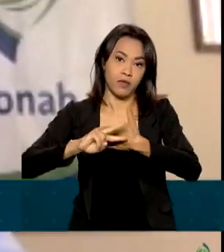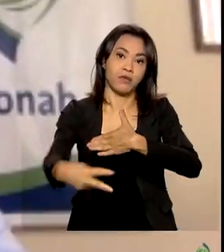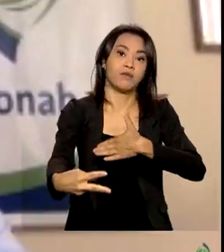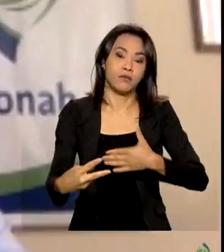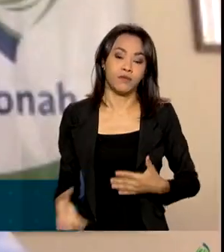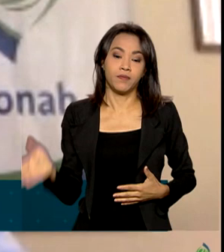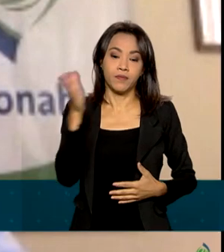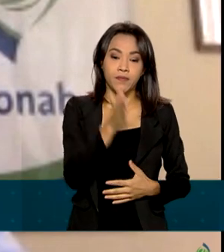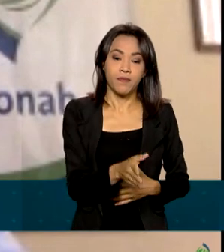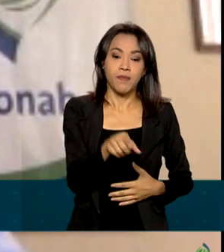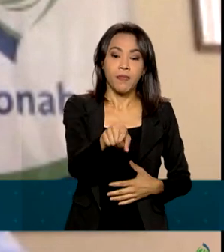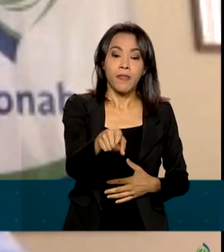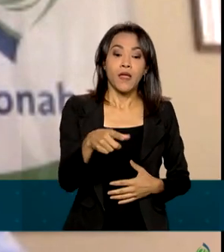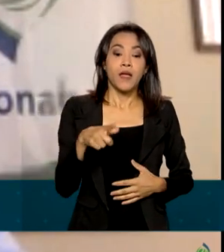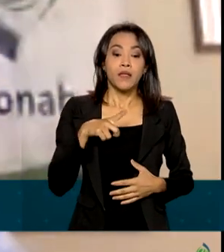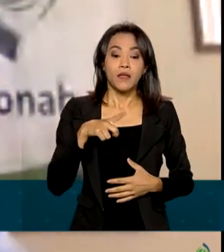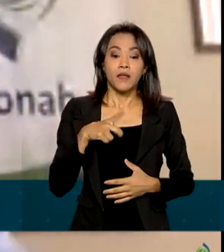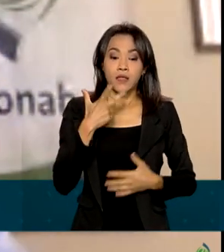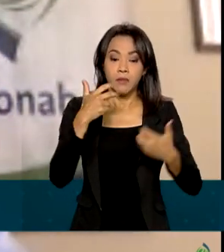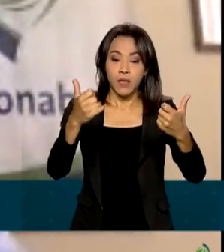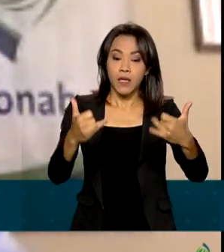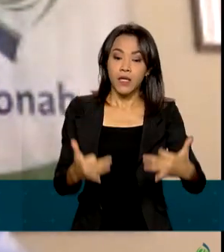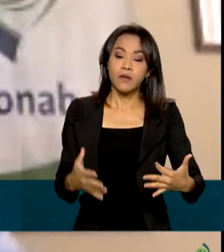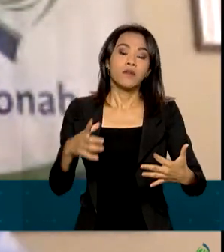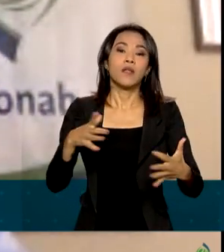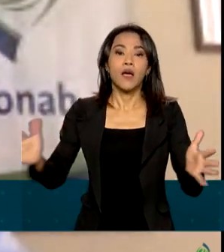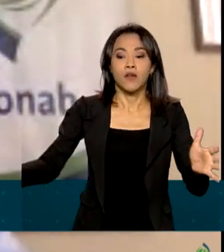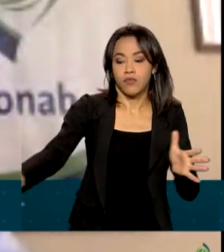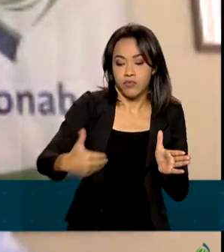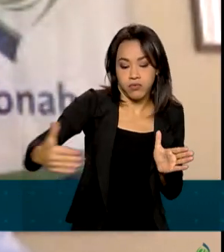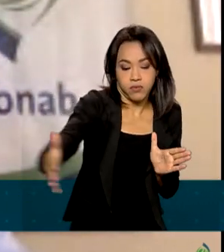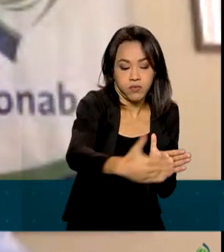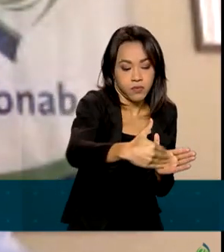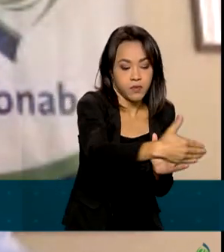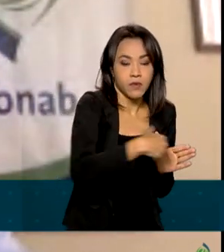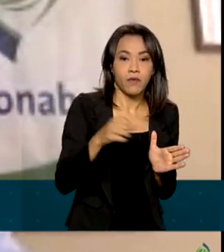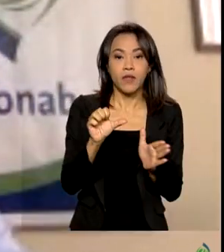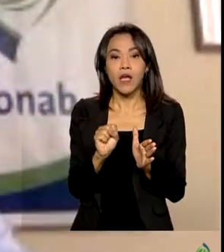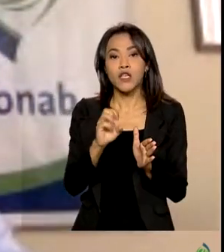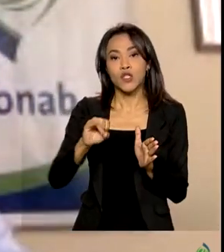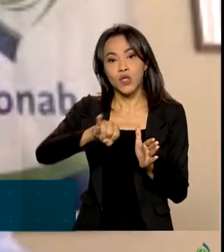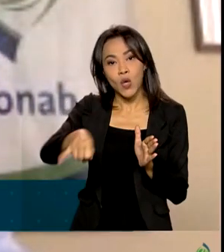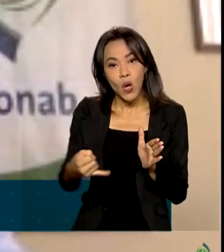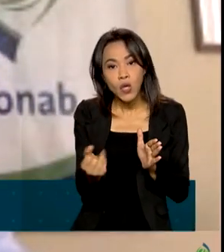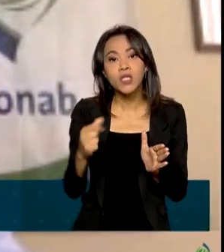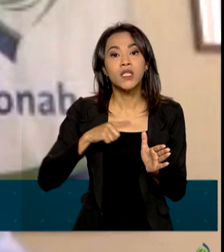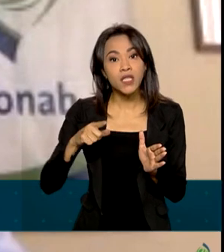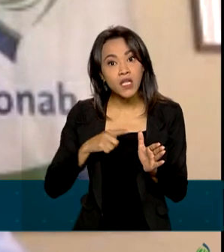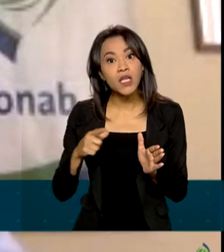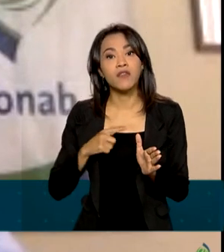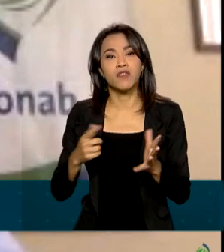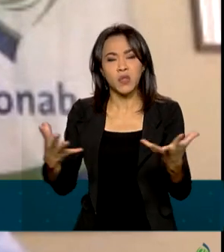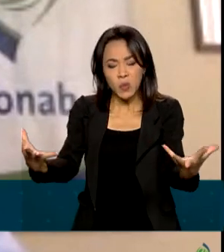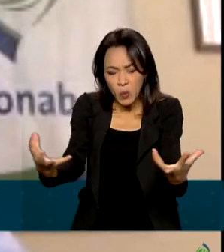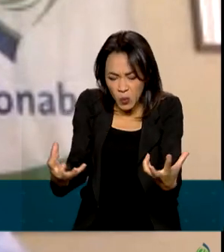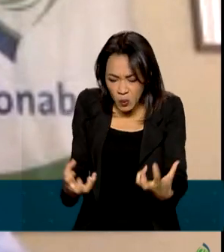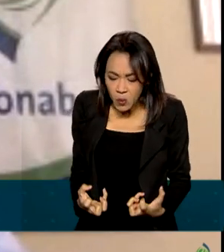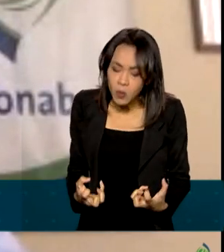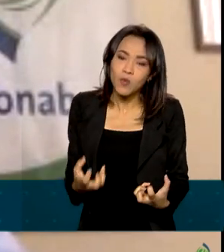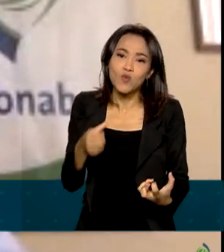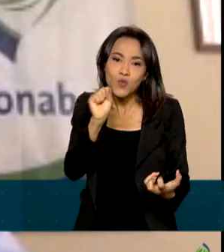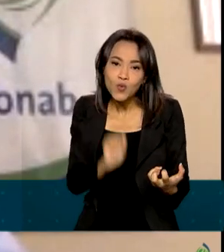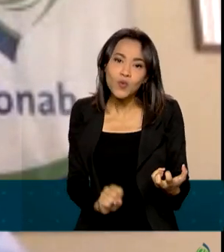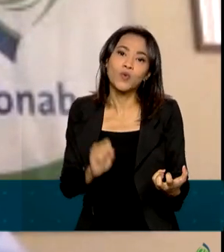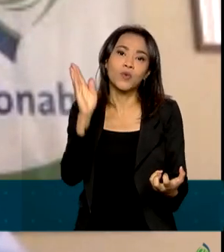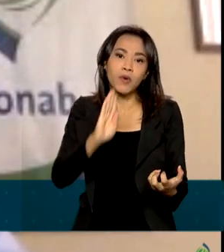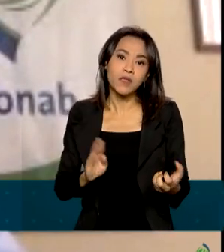milhões de toneladas na safra da soja, ainda decorrente da forte estiagem nos estados da região sul do país e